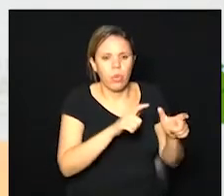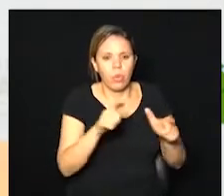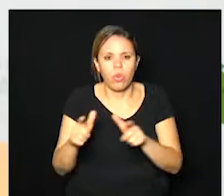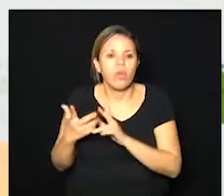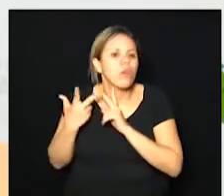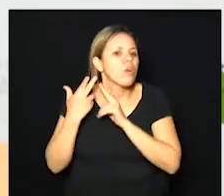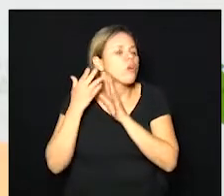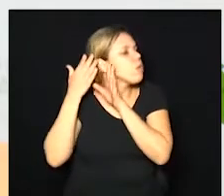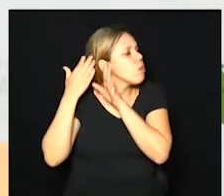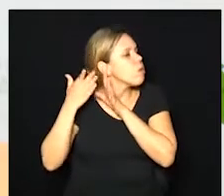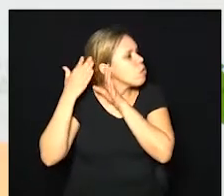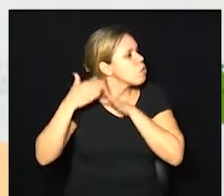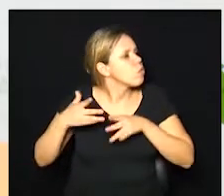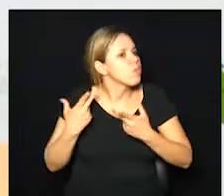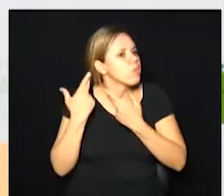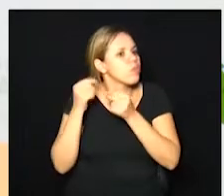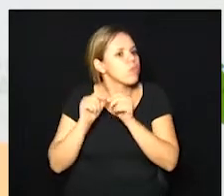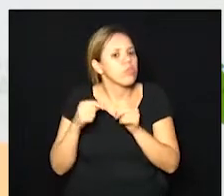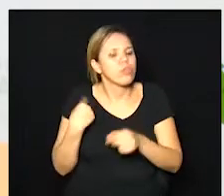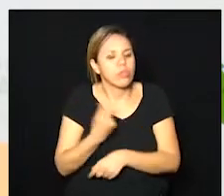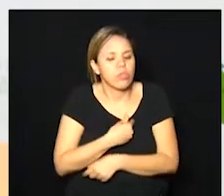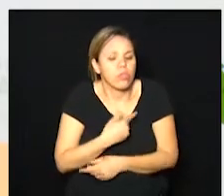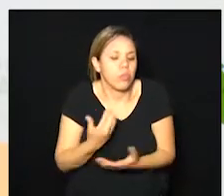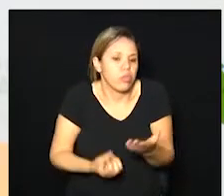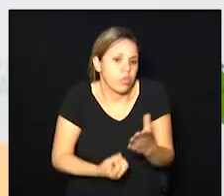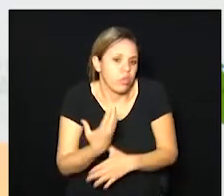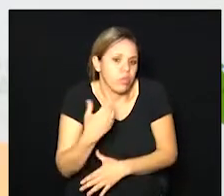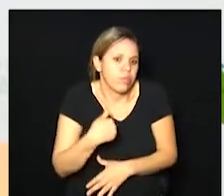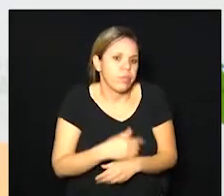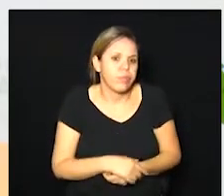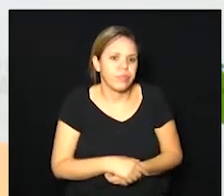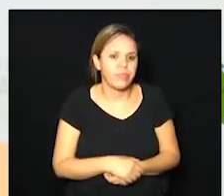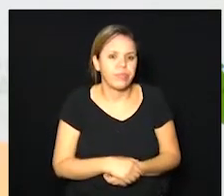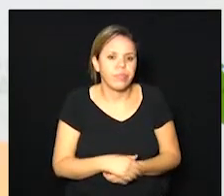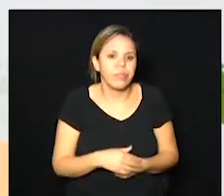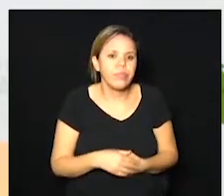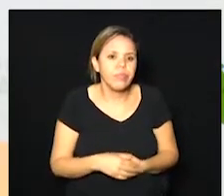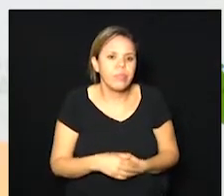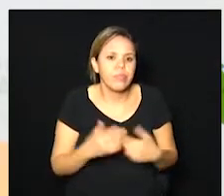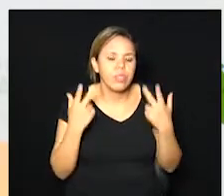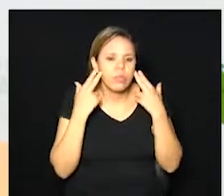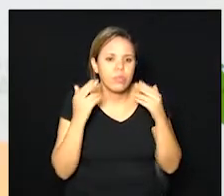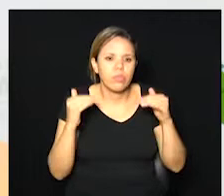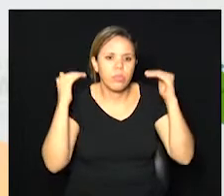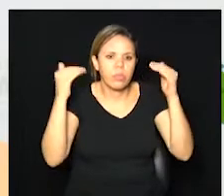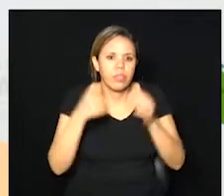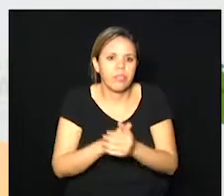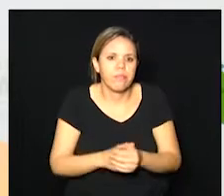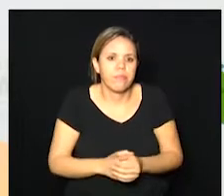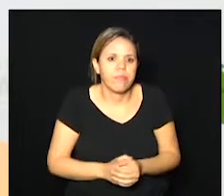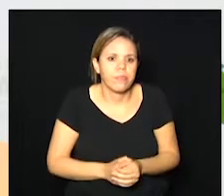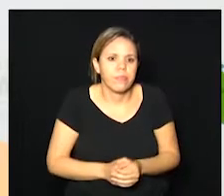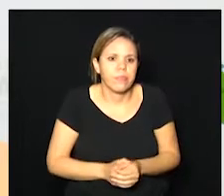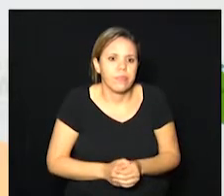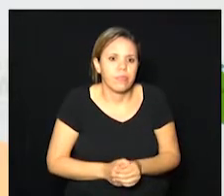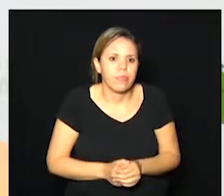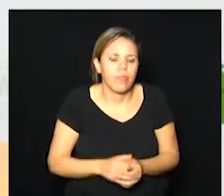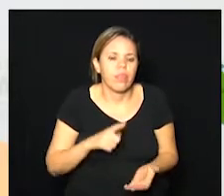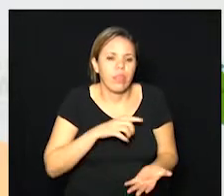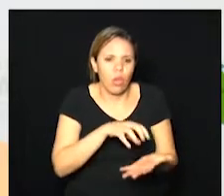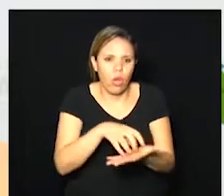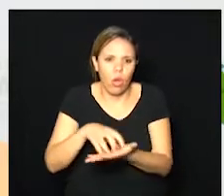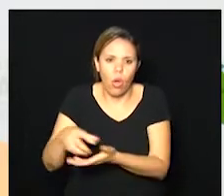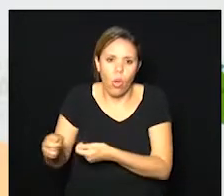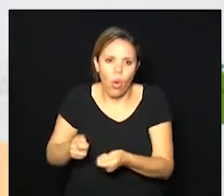abrir nós estamos sujeitos a questões de normativas superiores existem órgãos de